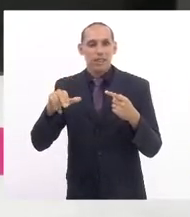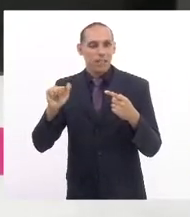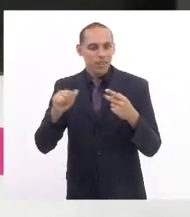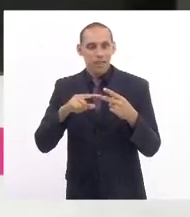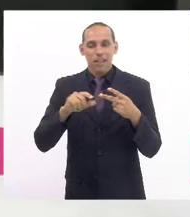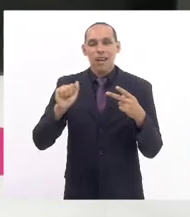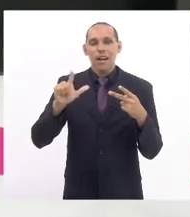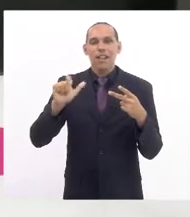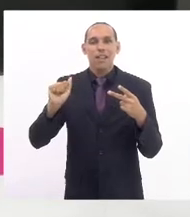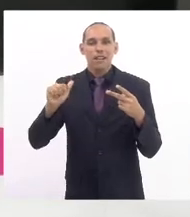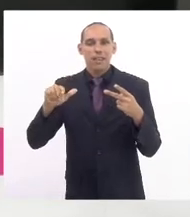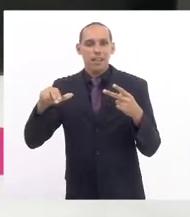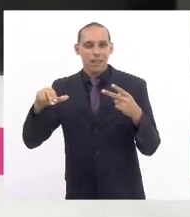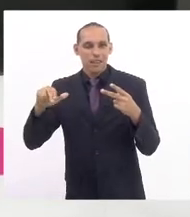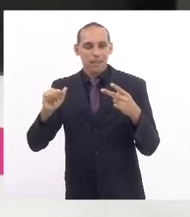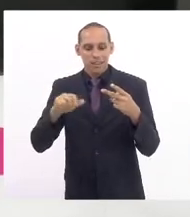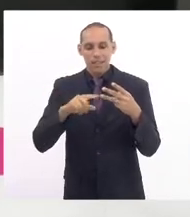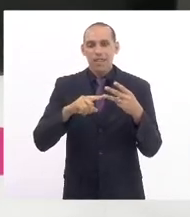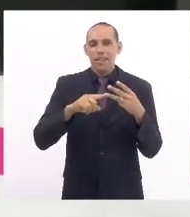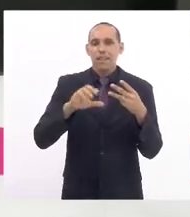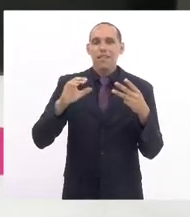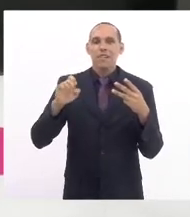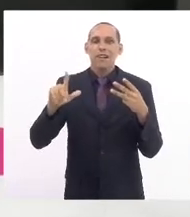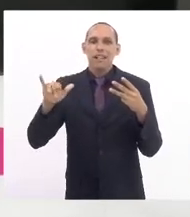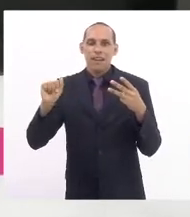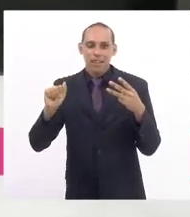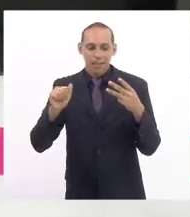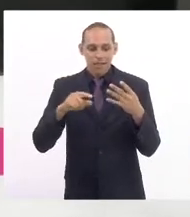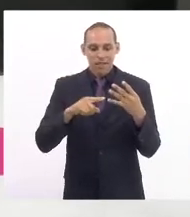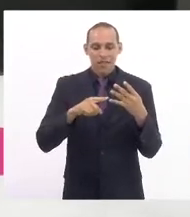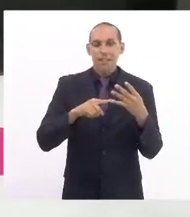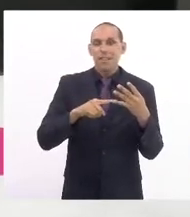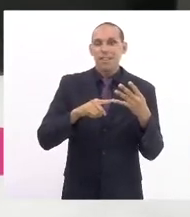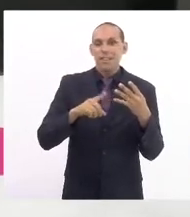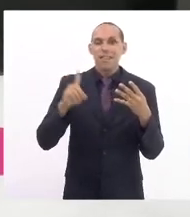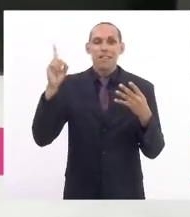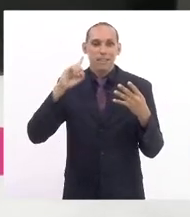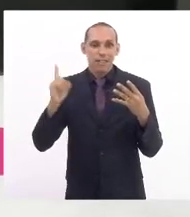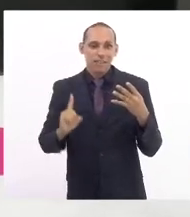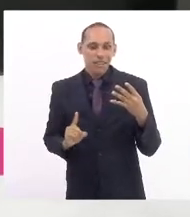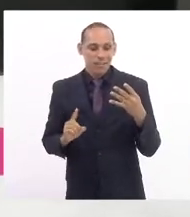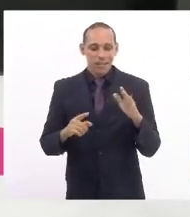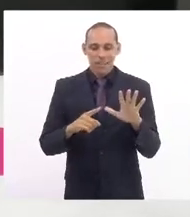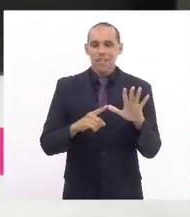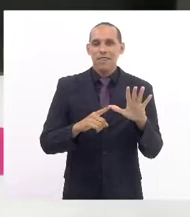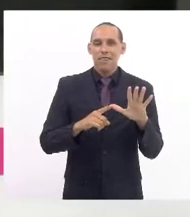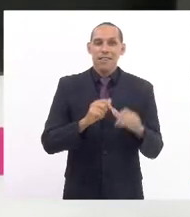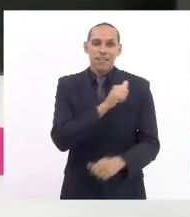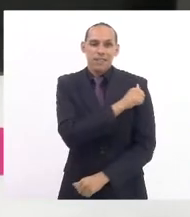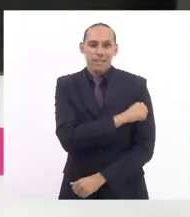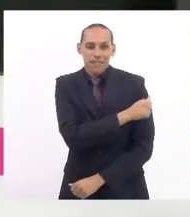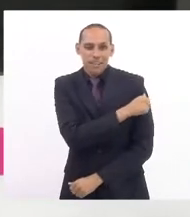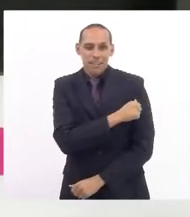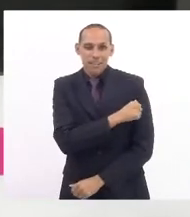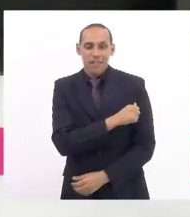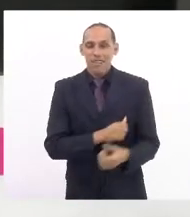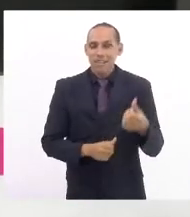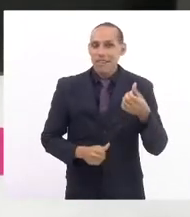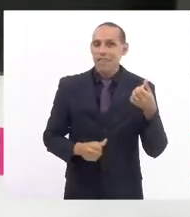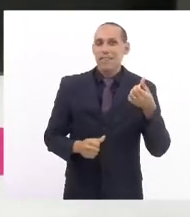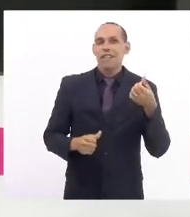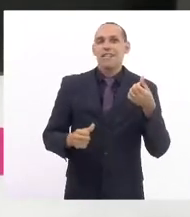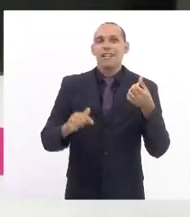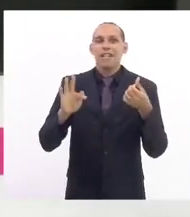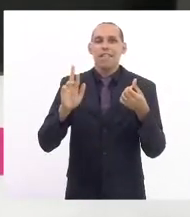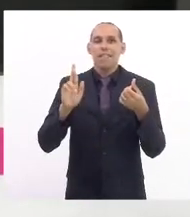Alana Passos, deputada Célia Jordão, deputada Dani Monteiro, deputada enfermeira Rejane, deputada